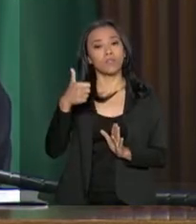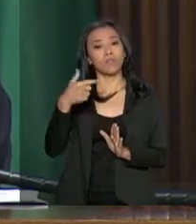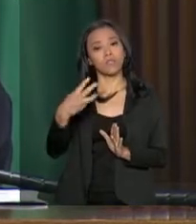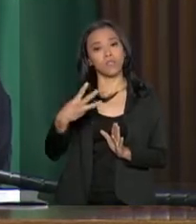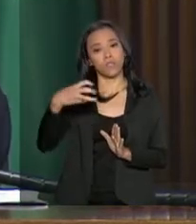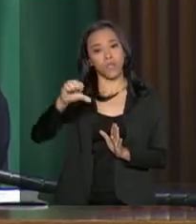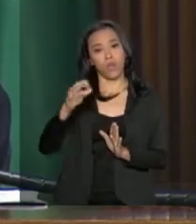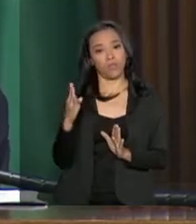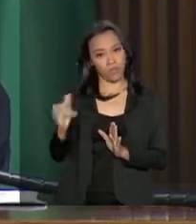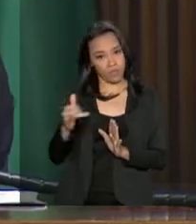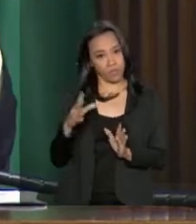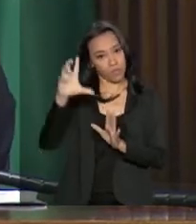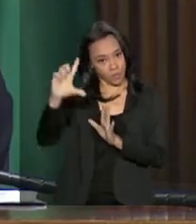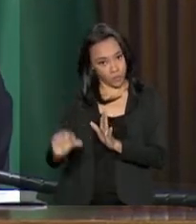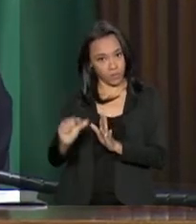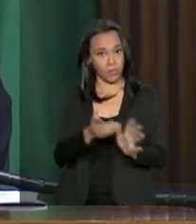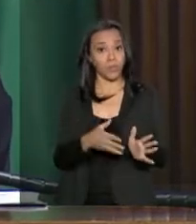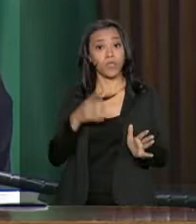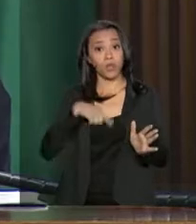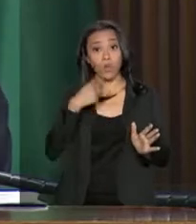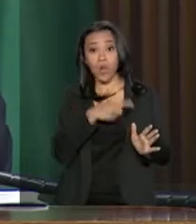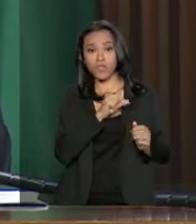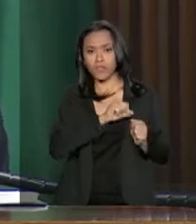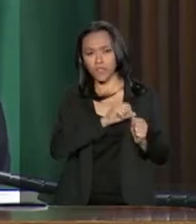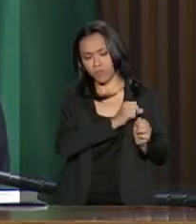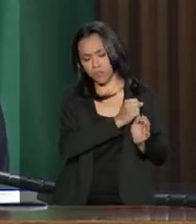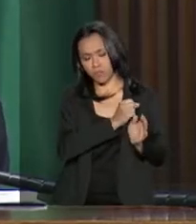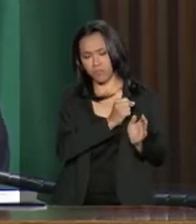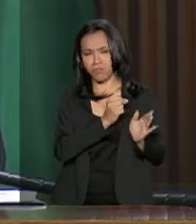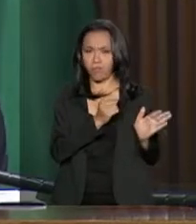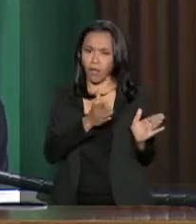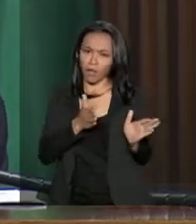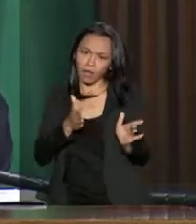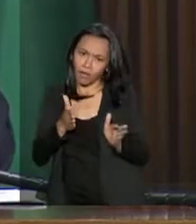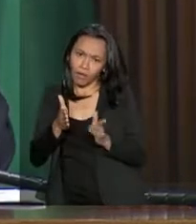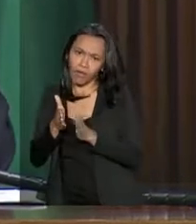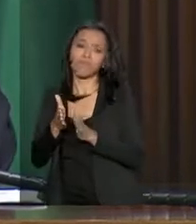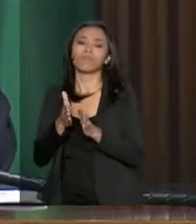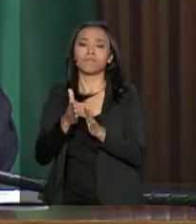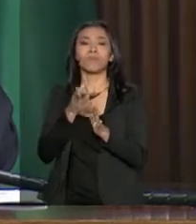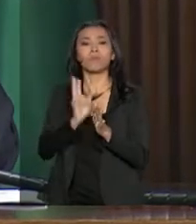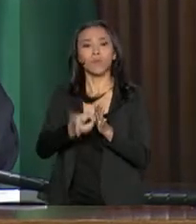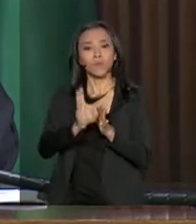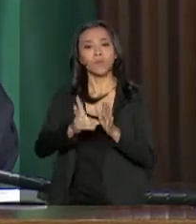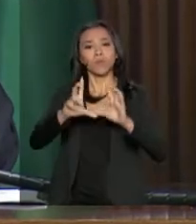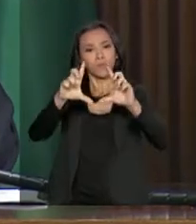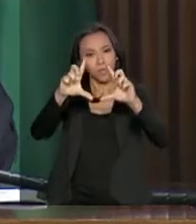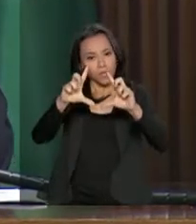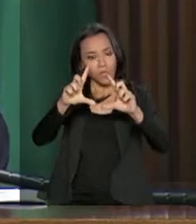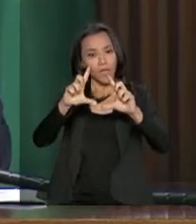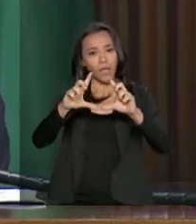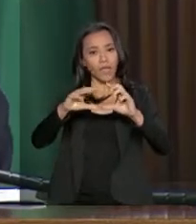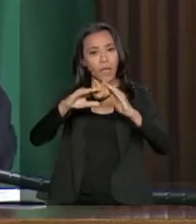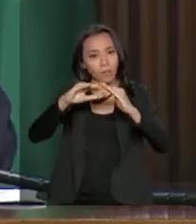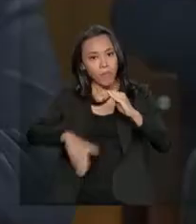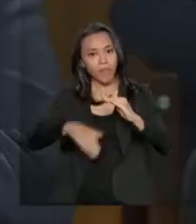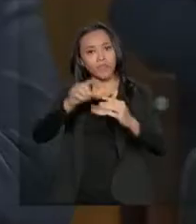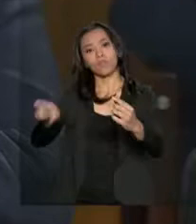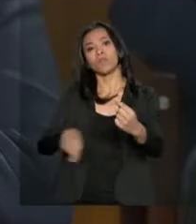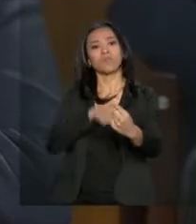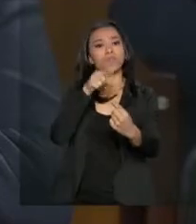embargo, de nós termos feito tudo o que nós fizemos, ainda assim nós ficamos abaixo da meta do déficit